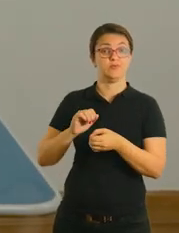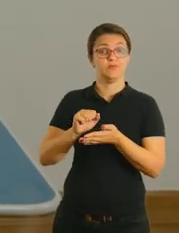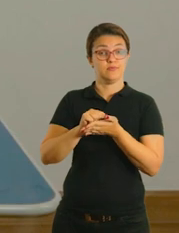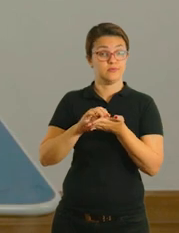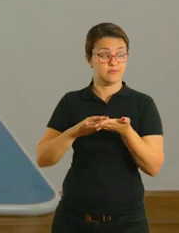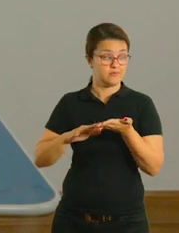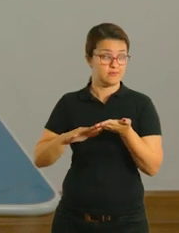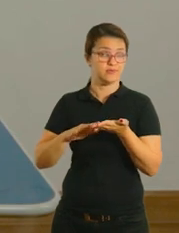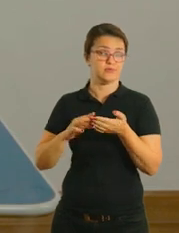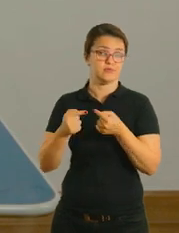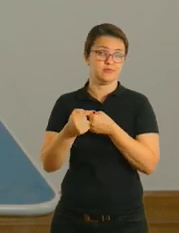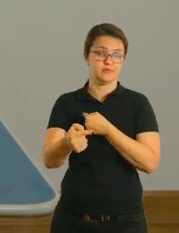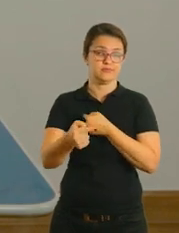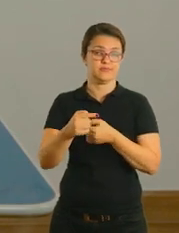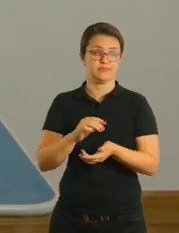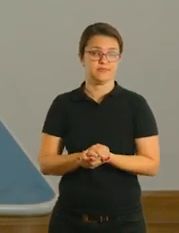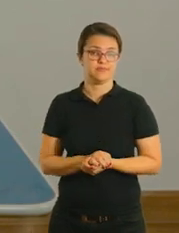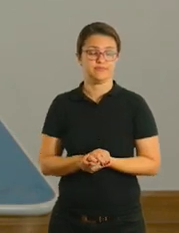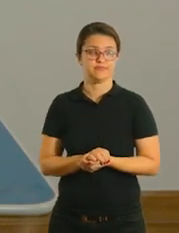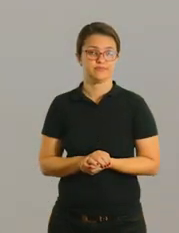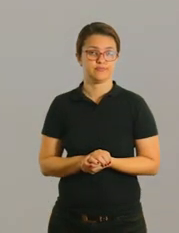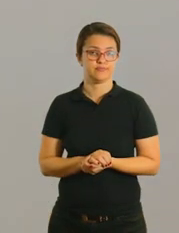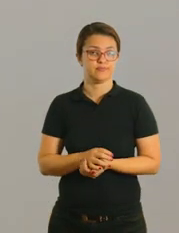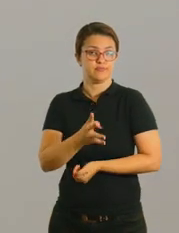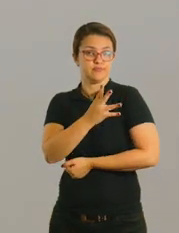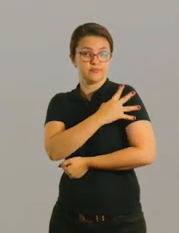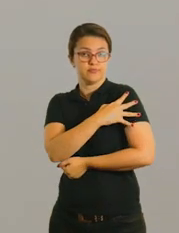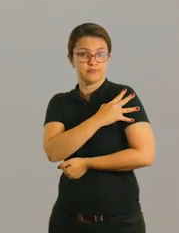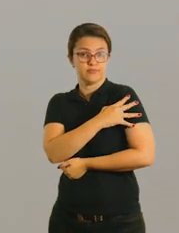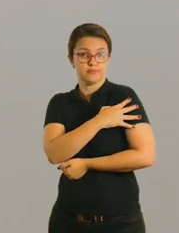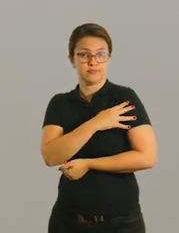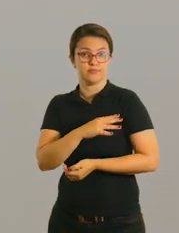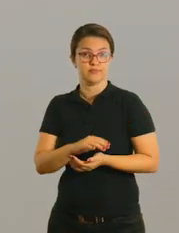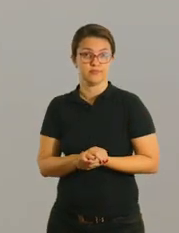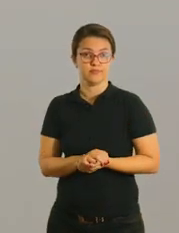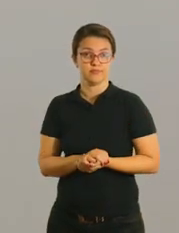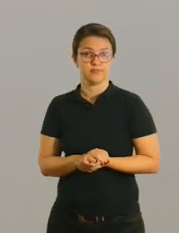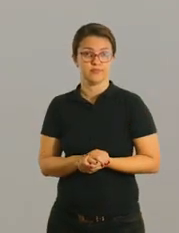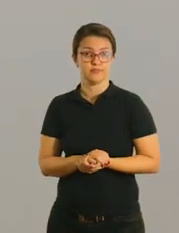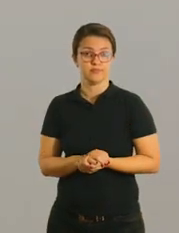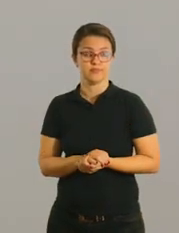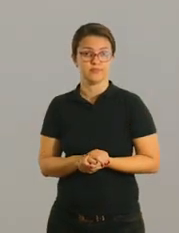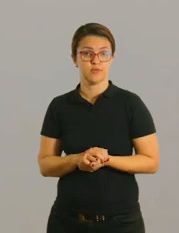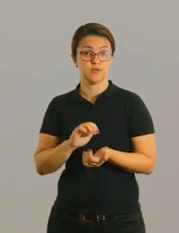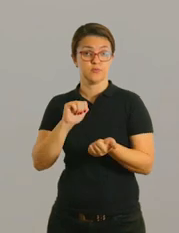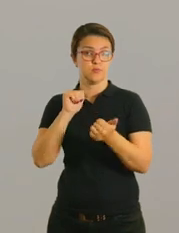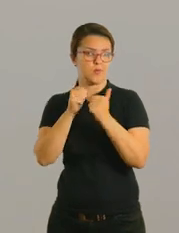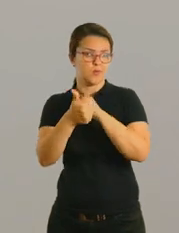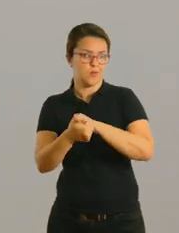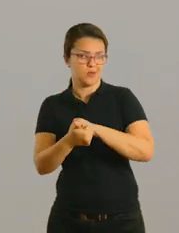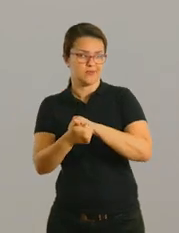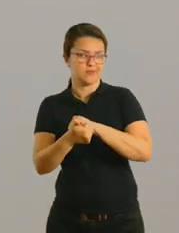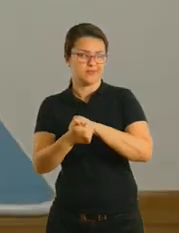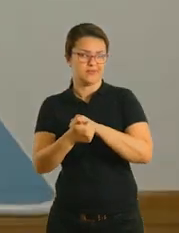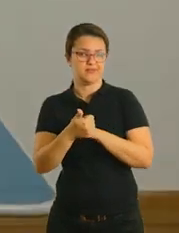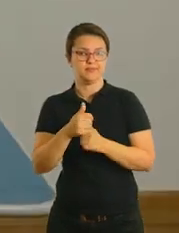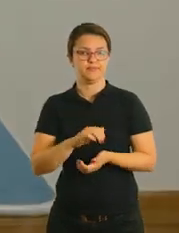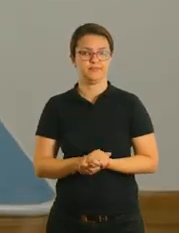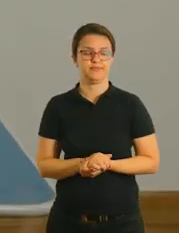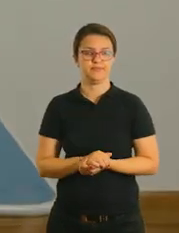de volta para mais algumas atividades dessa semana. E as atividades do quarto ano serão sobre os Olympics e esportes.